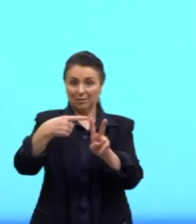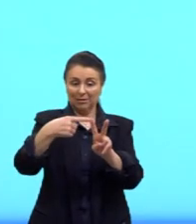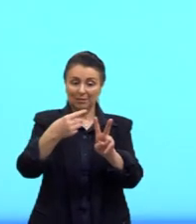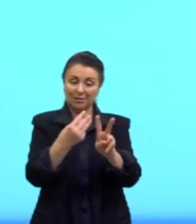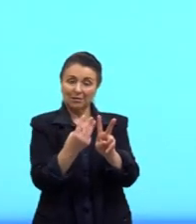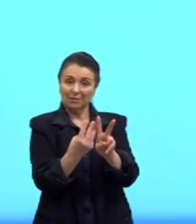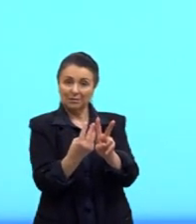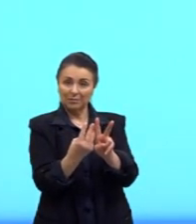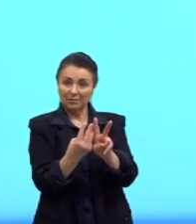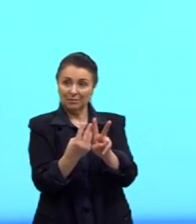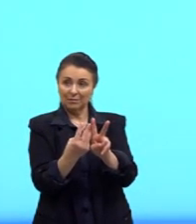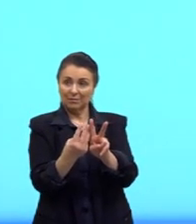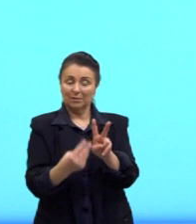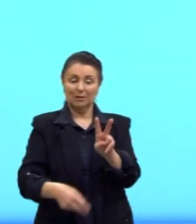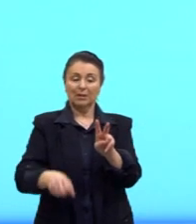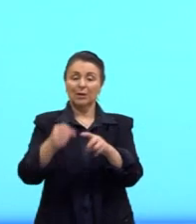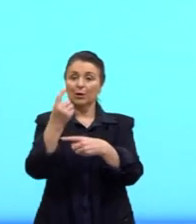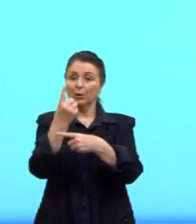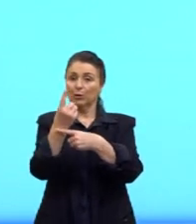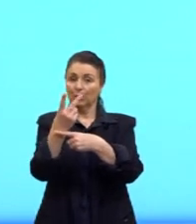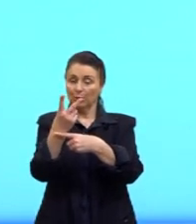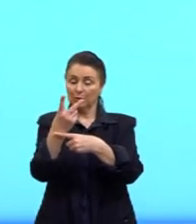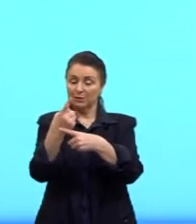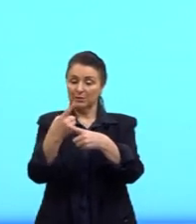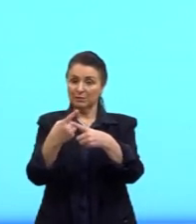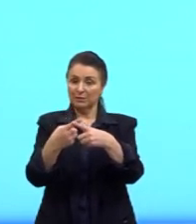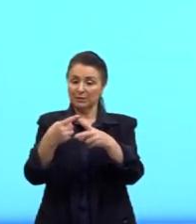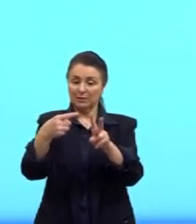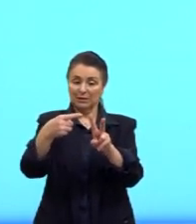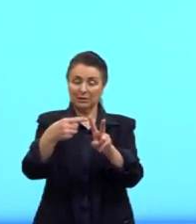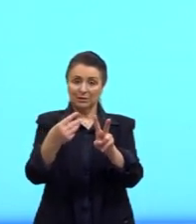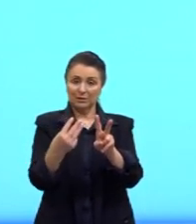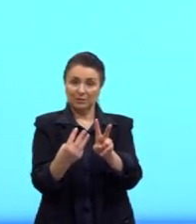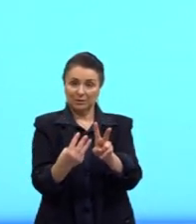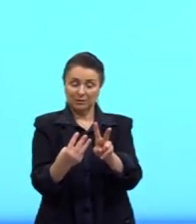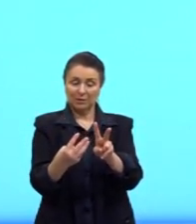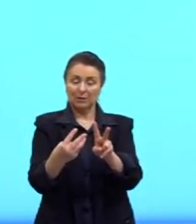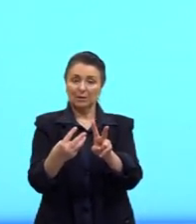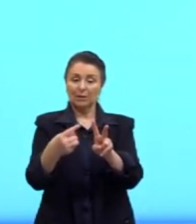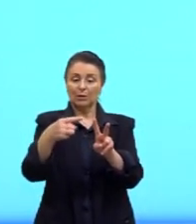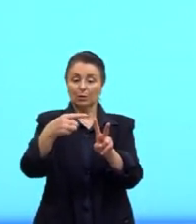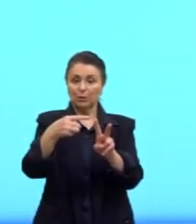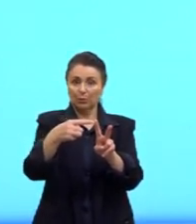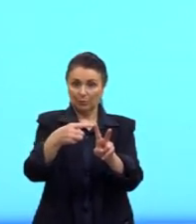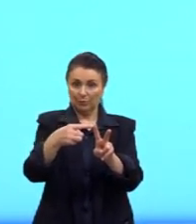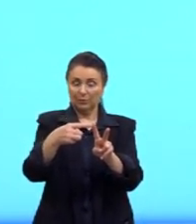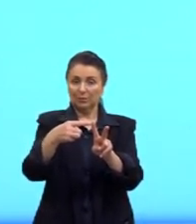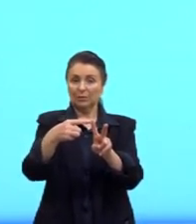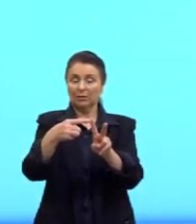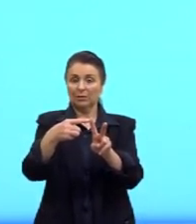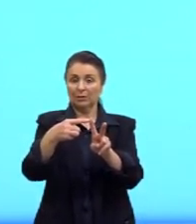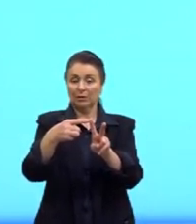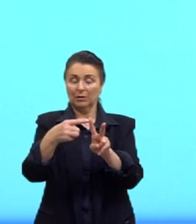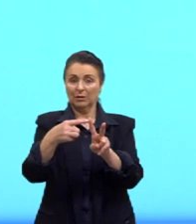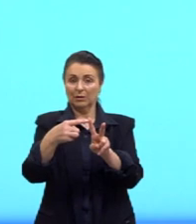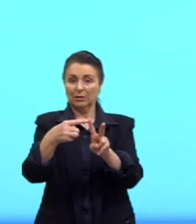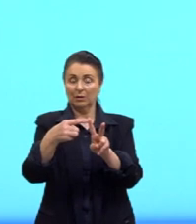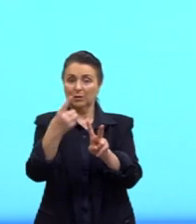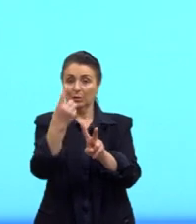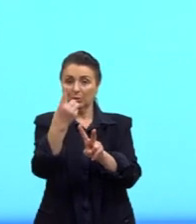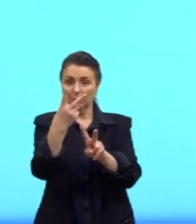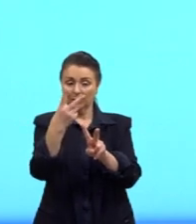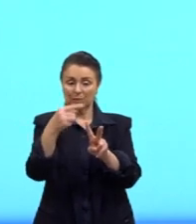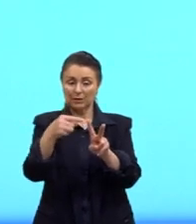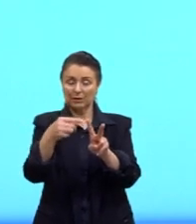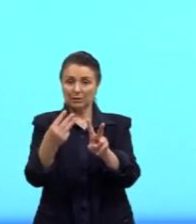de 3. Então, 12 vezes raiz de 3, 12 raiz de 3. Raiz de 3 vezes